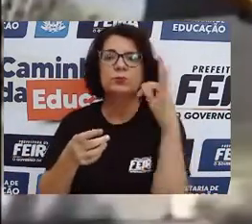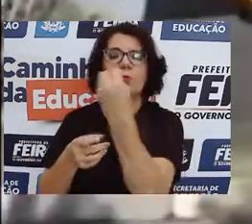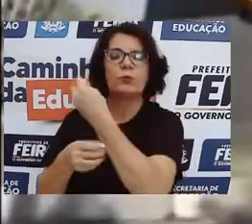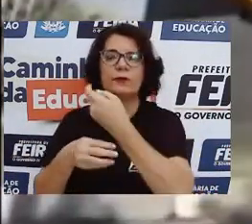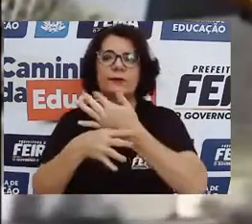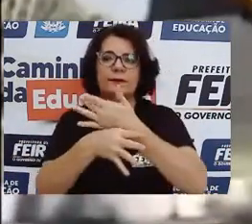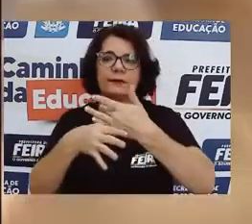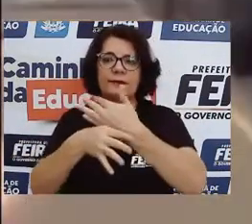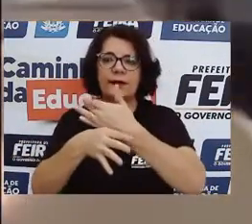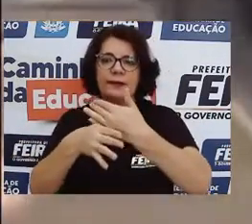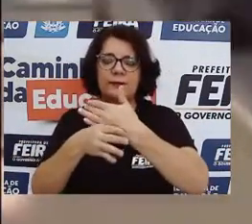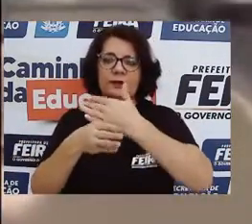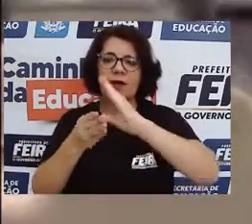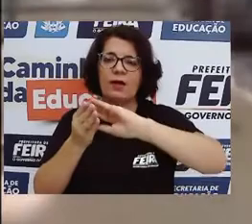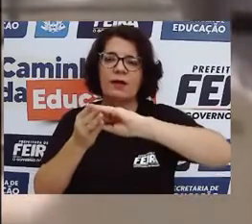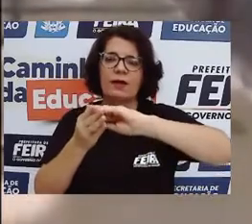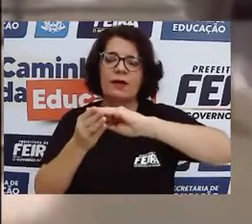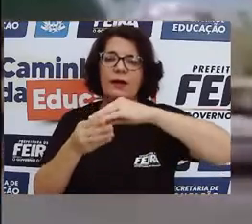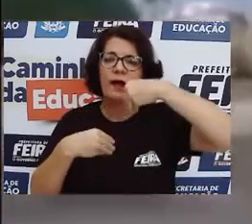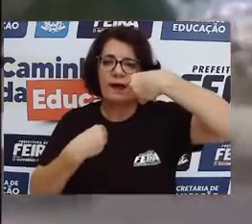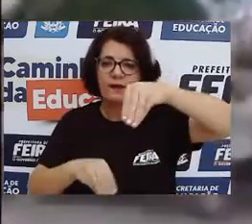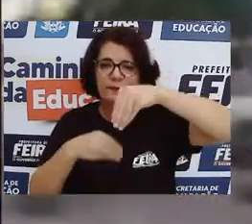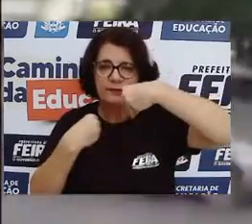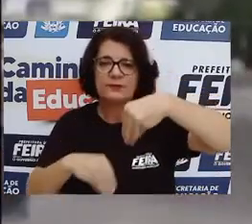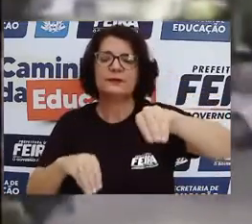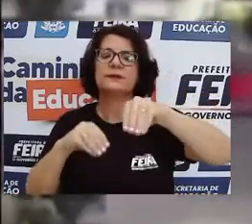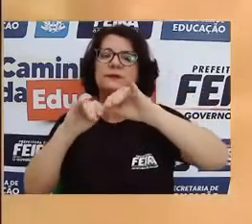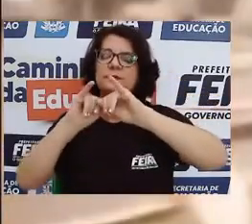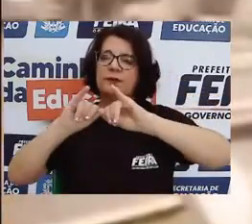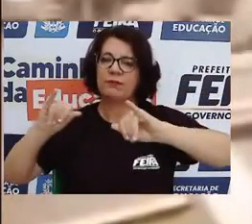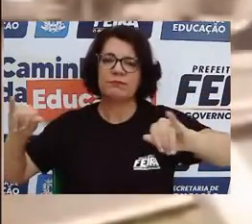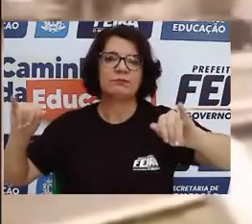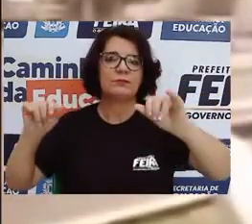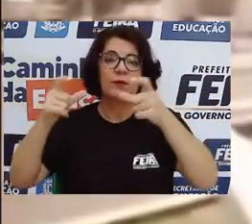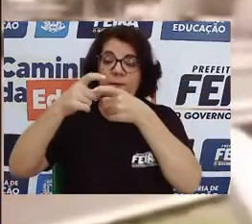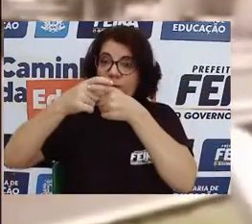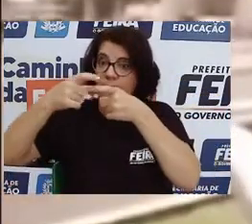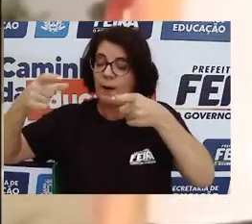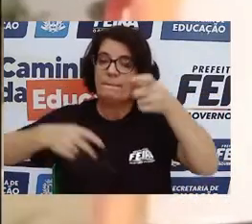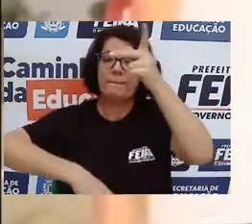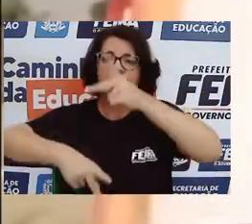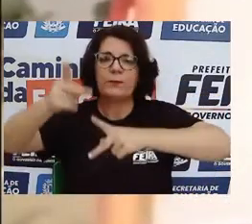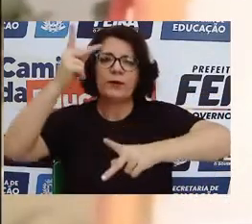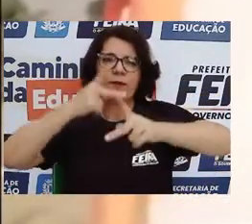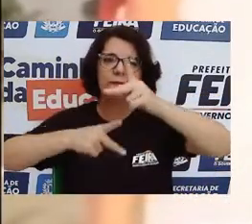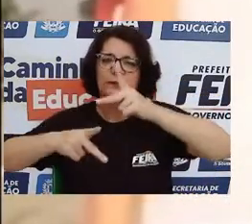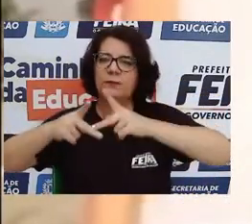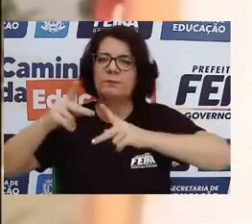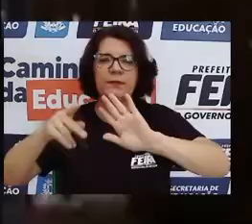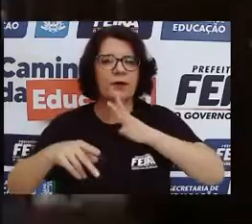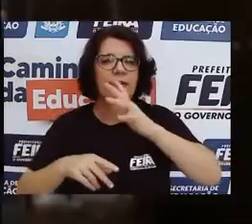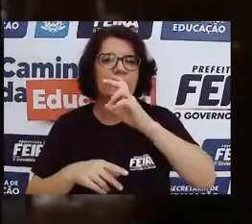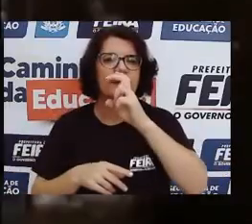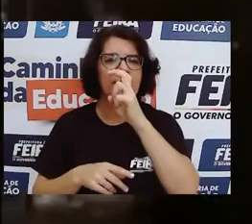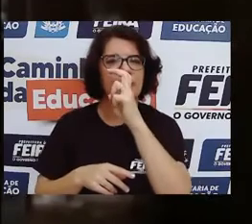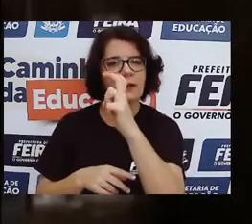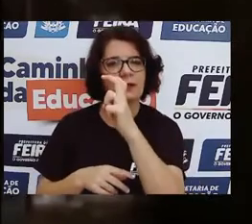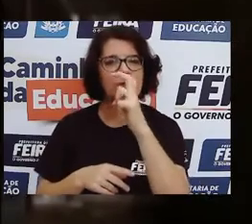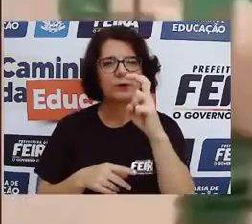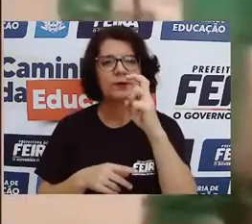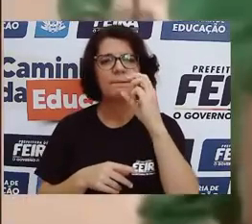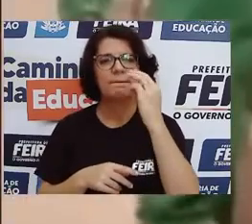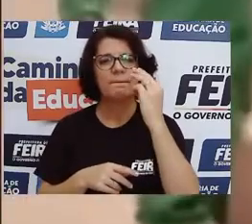revista Gazeta Mercantil, a cidade mais dinâmica do país, com população acima de 550 mil habitantes.